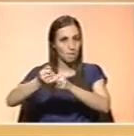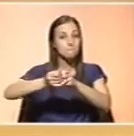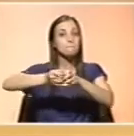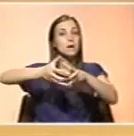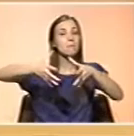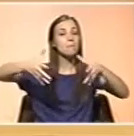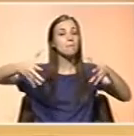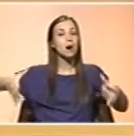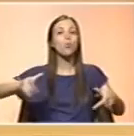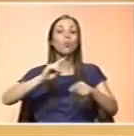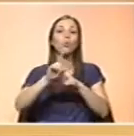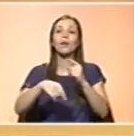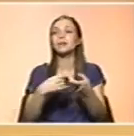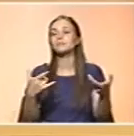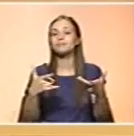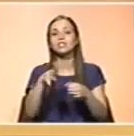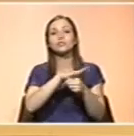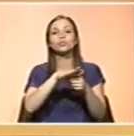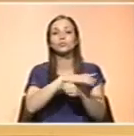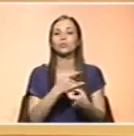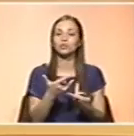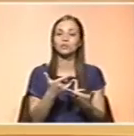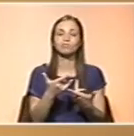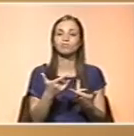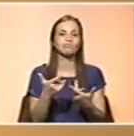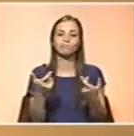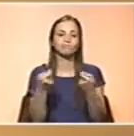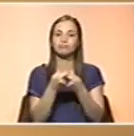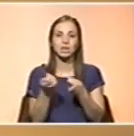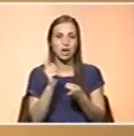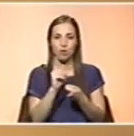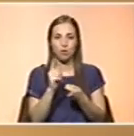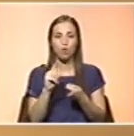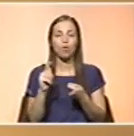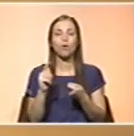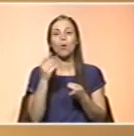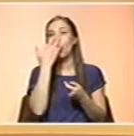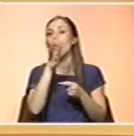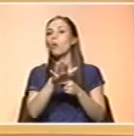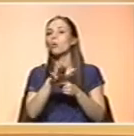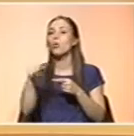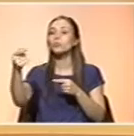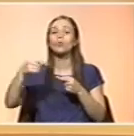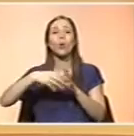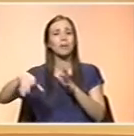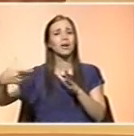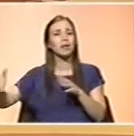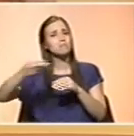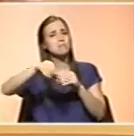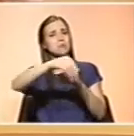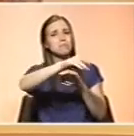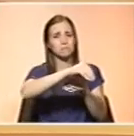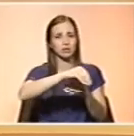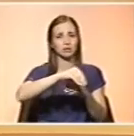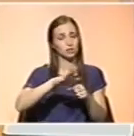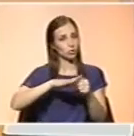comportamentos alimentares inadequados. Esse está a aumentar. Esse é o mais fácil de resolver. O outro, o mais complicado, esse sempre existiu. As taxas são as